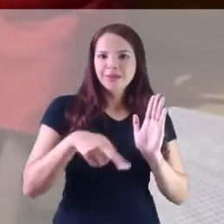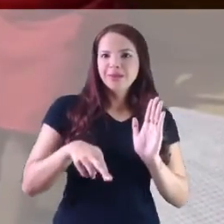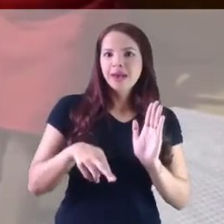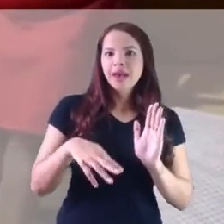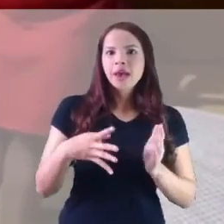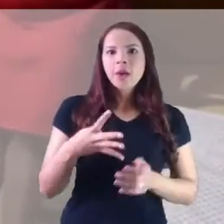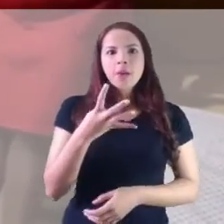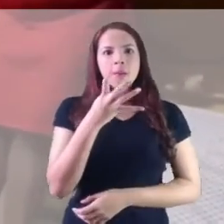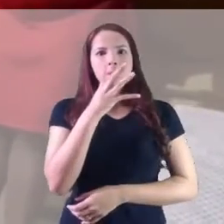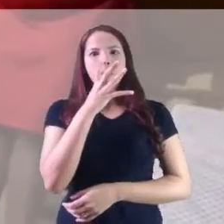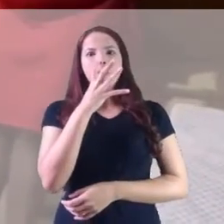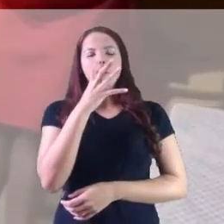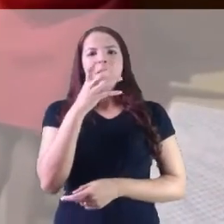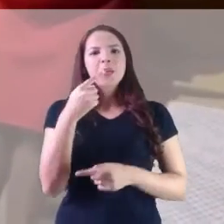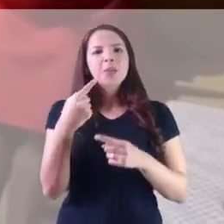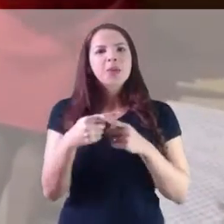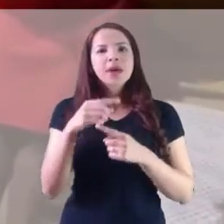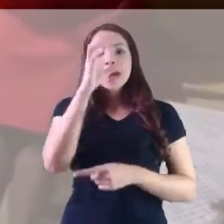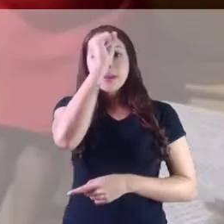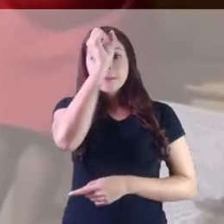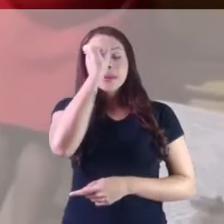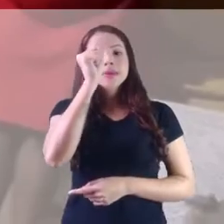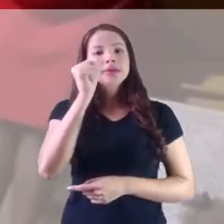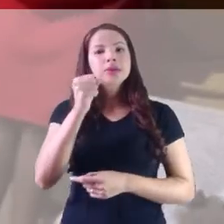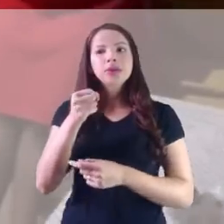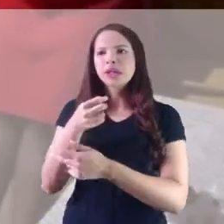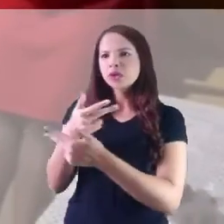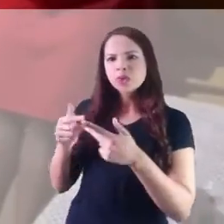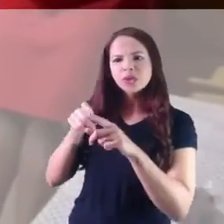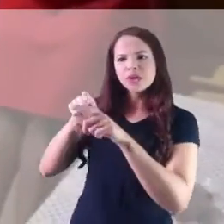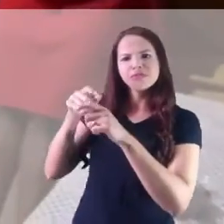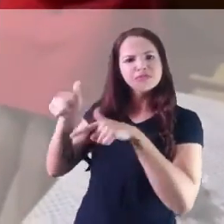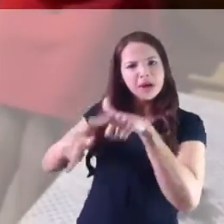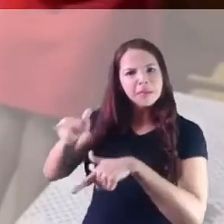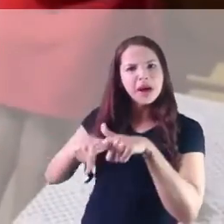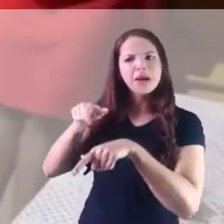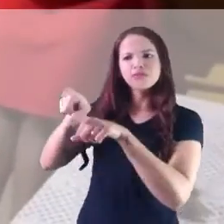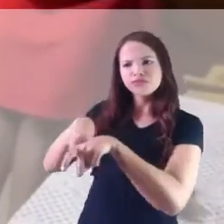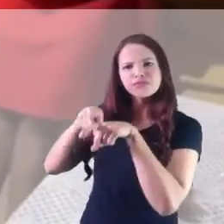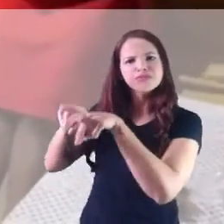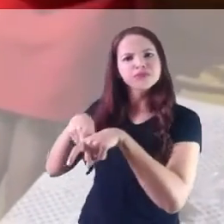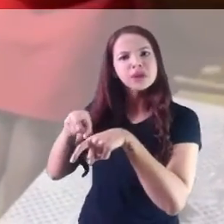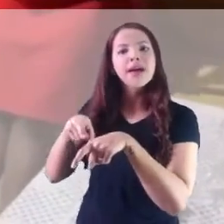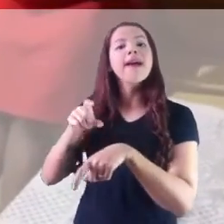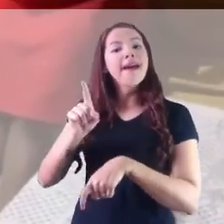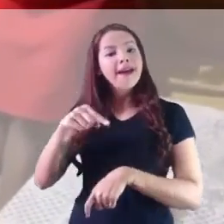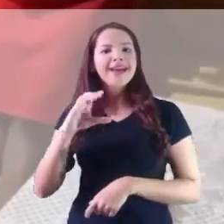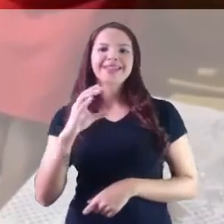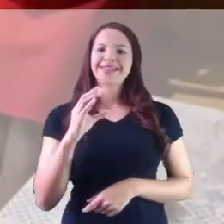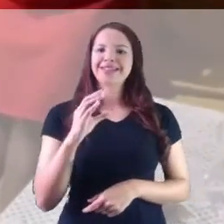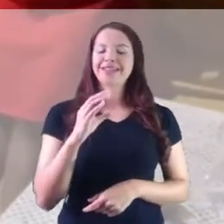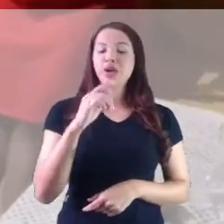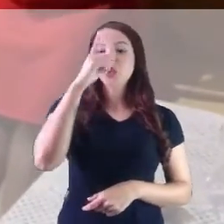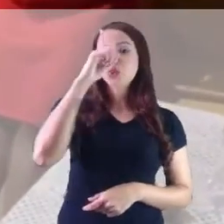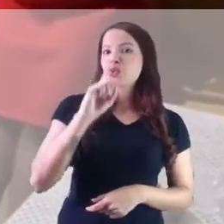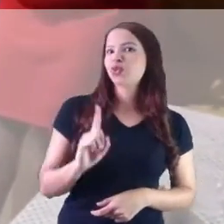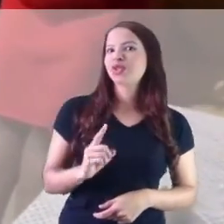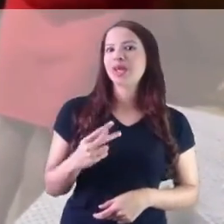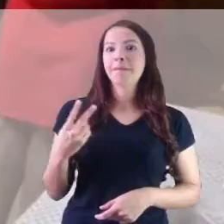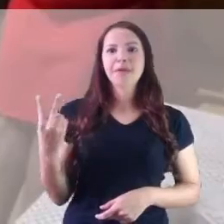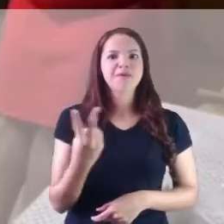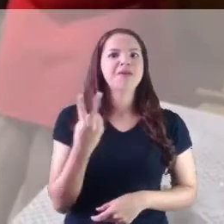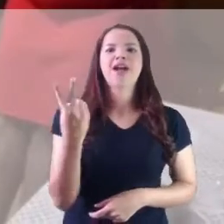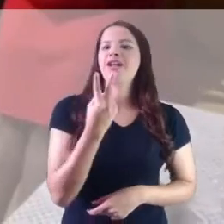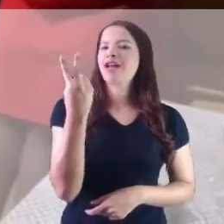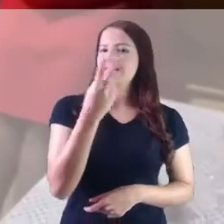na universidade e percebi, pô, o que eu faço lá com a minha ciência, só que no empírico, né, eu não tinha noção